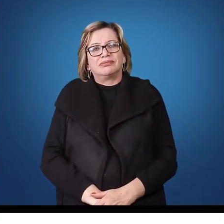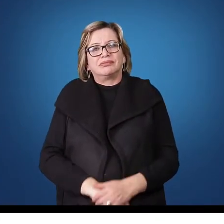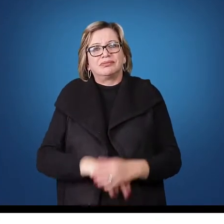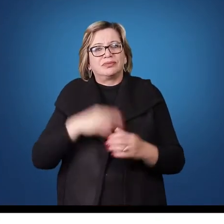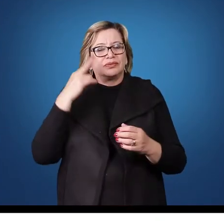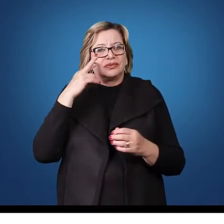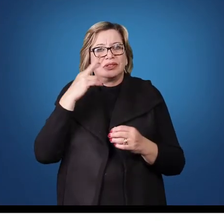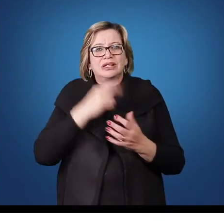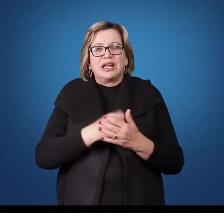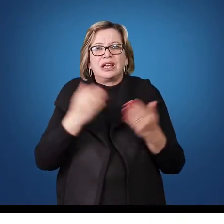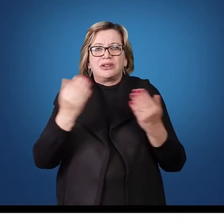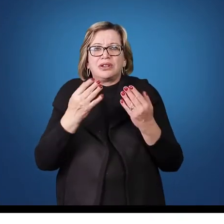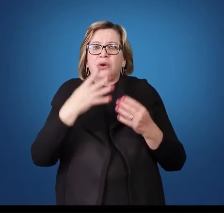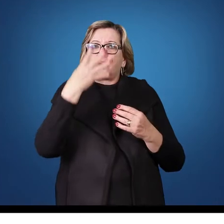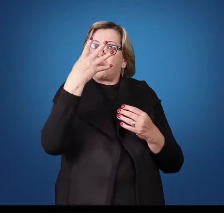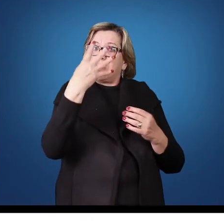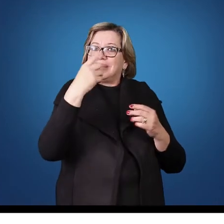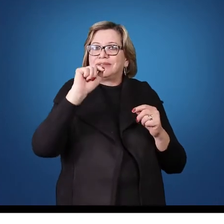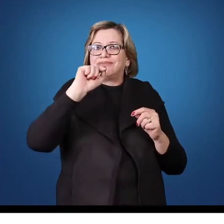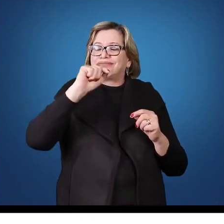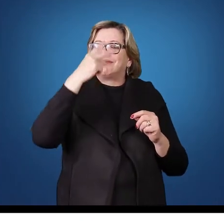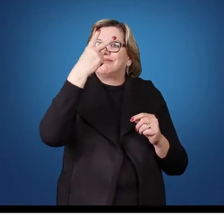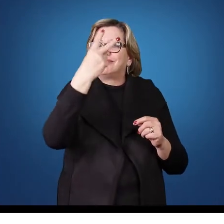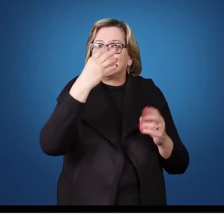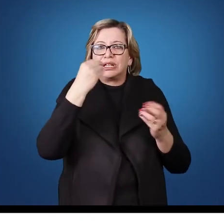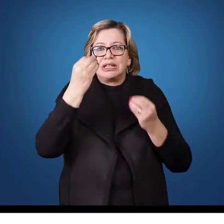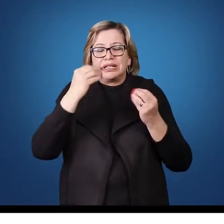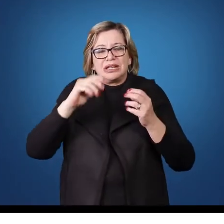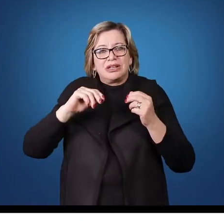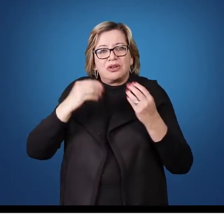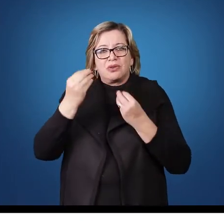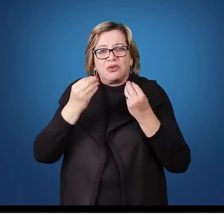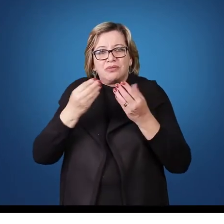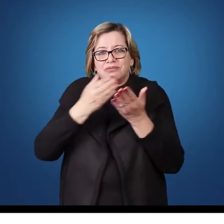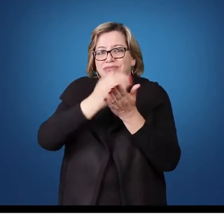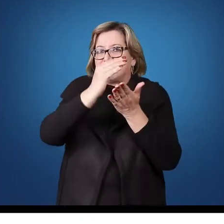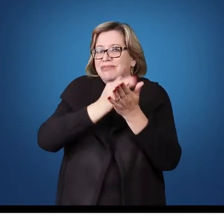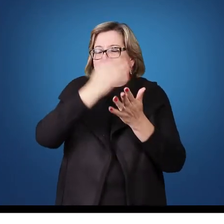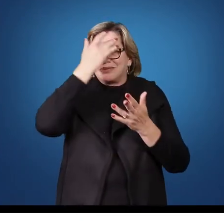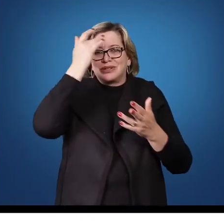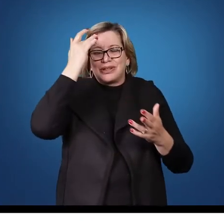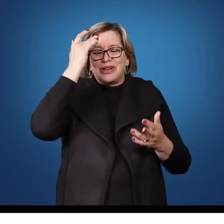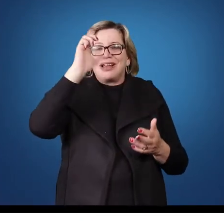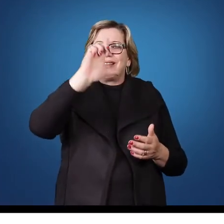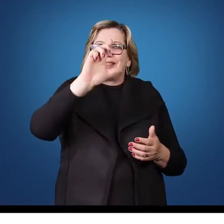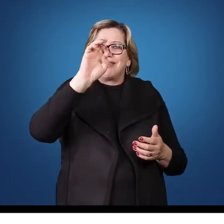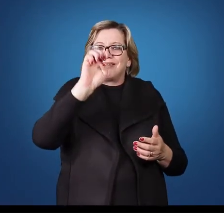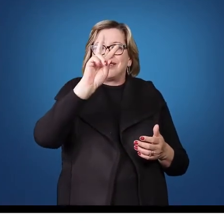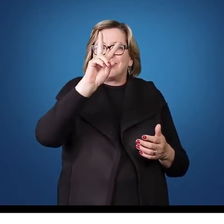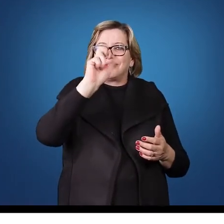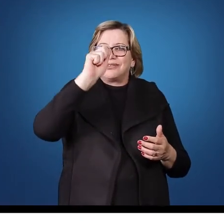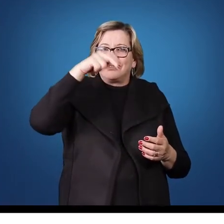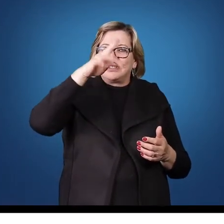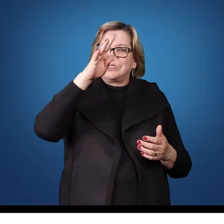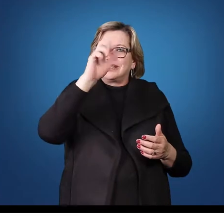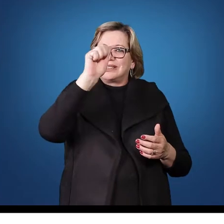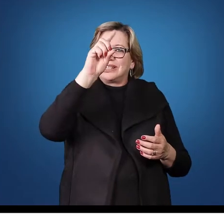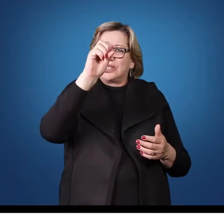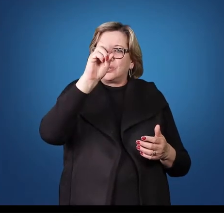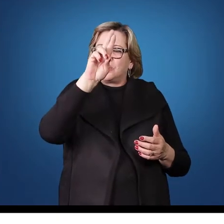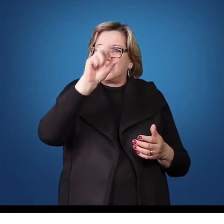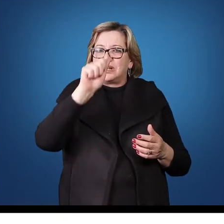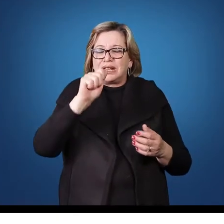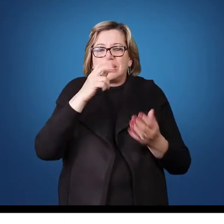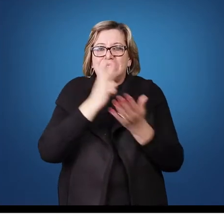No rodízio 4-2 nós temos algumas formas de distribuir as levantadoras. Inicialmente, de uma forma mais simples, colocar a levantadora numa posição 3